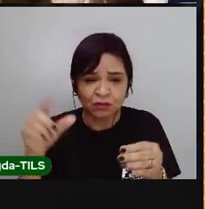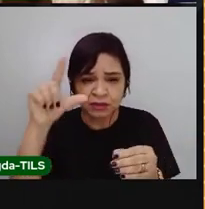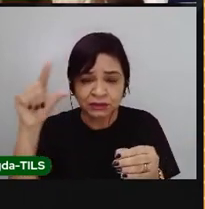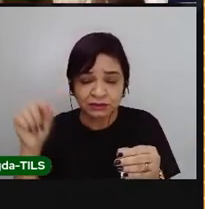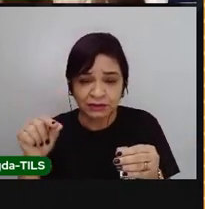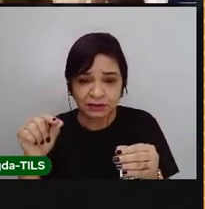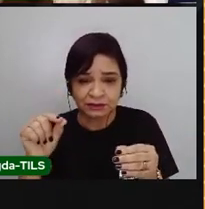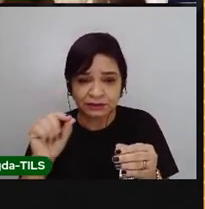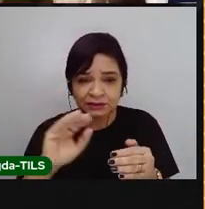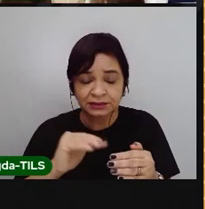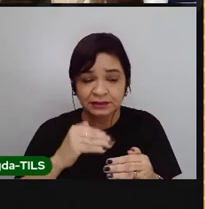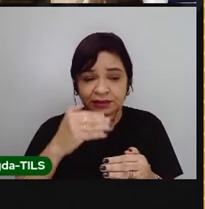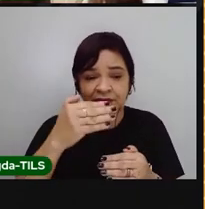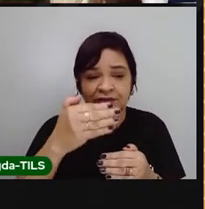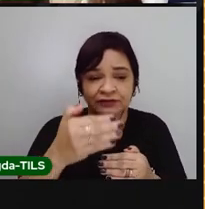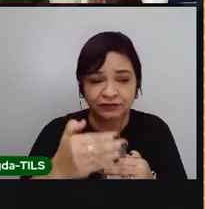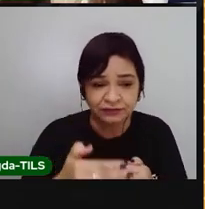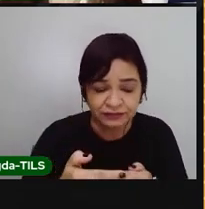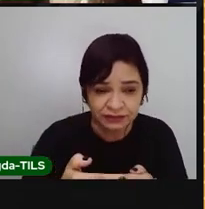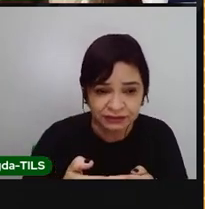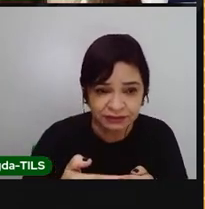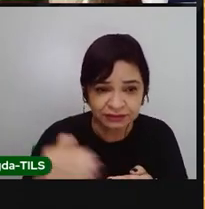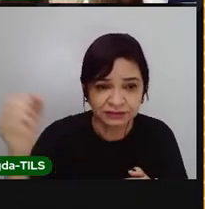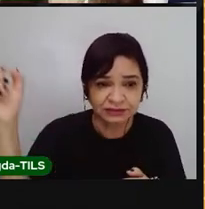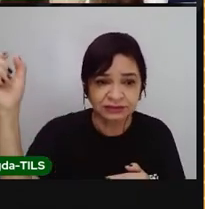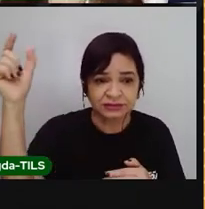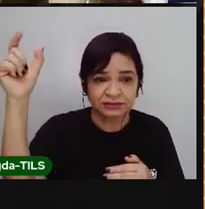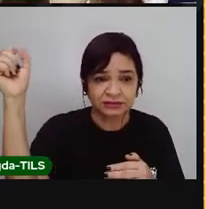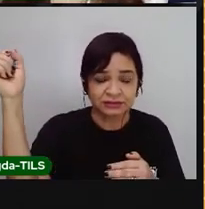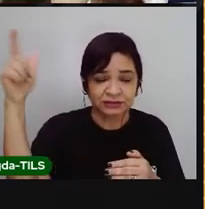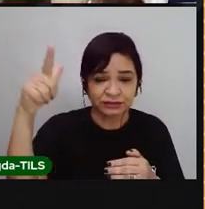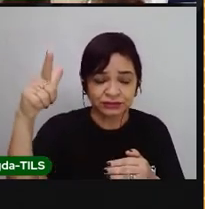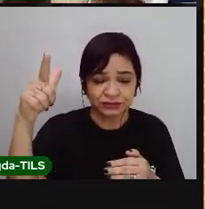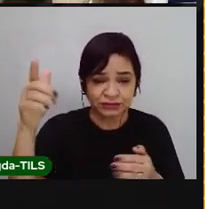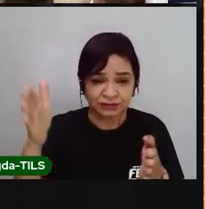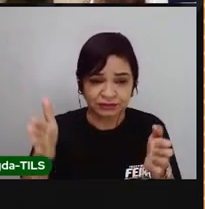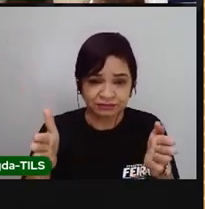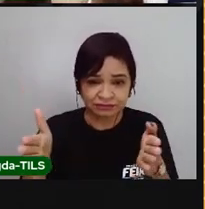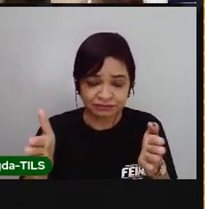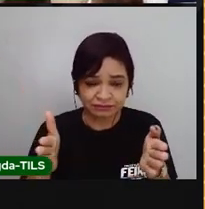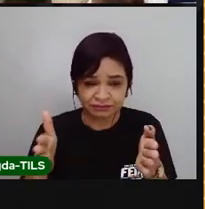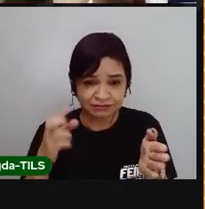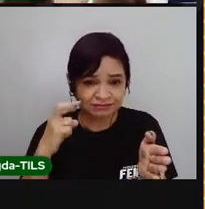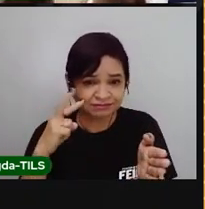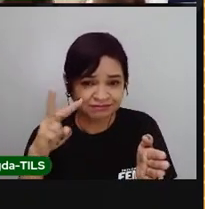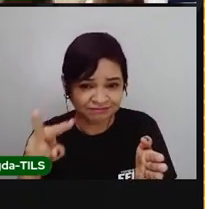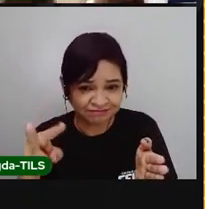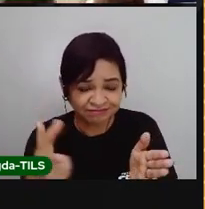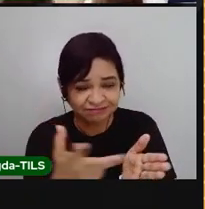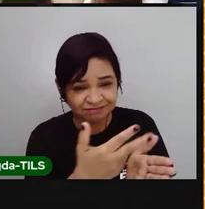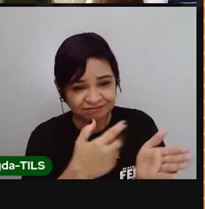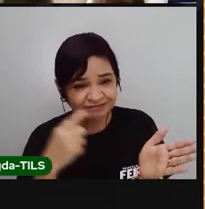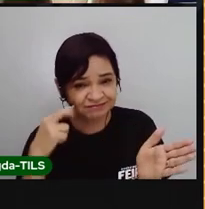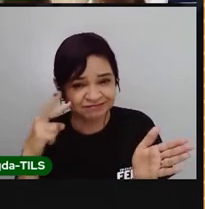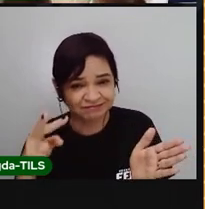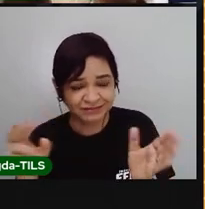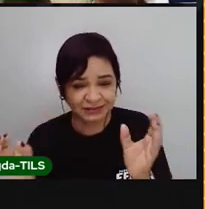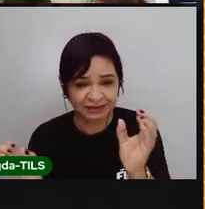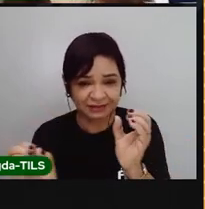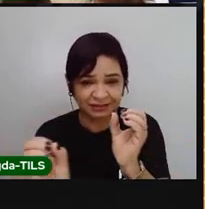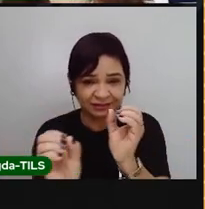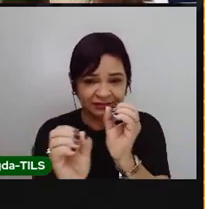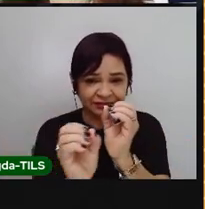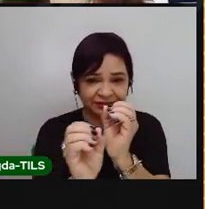frente do Sol e fica exatamente no meio entre o Sol e a Terra, aí a gente vai ter um eclipse